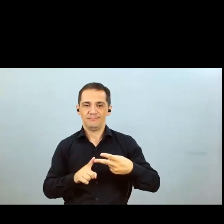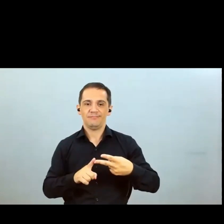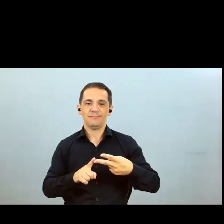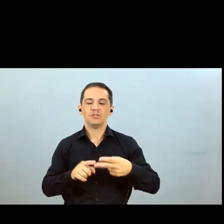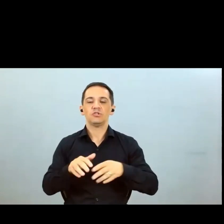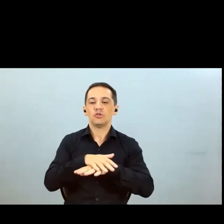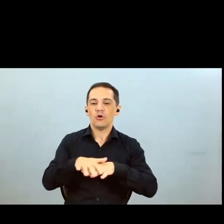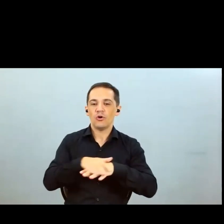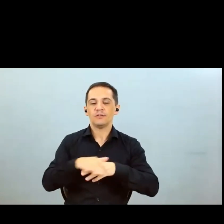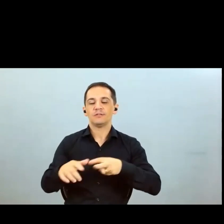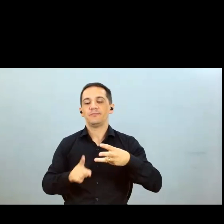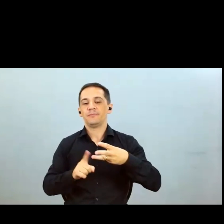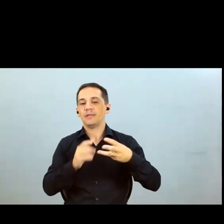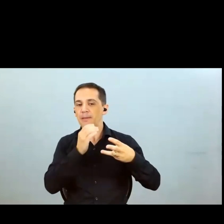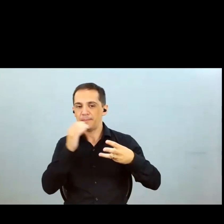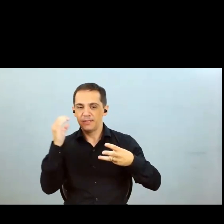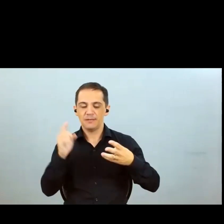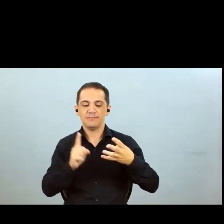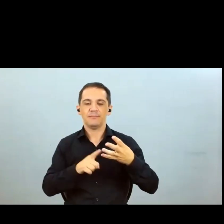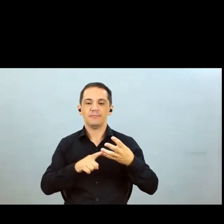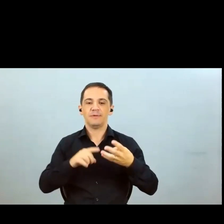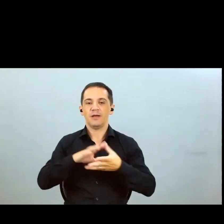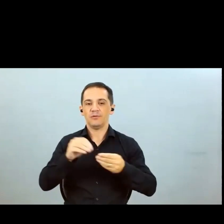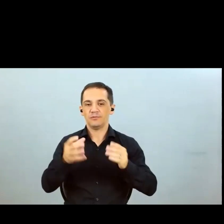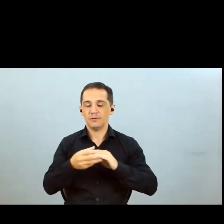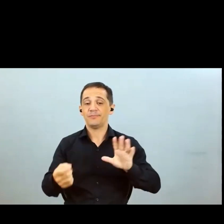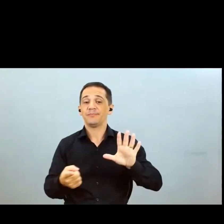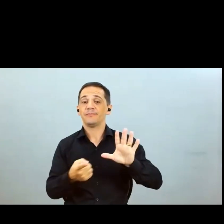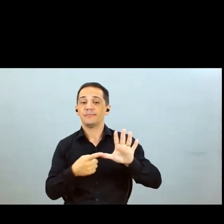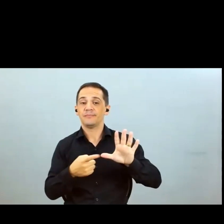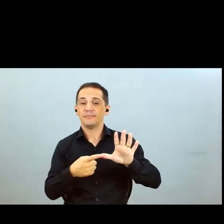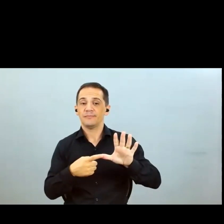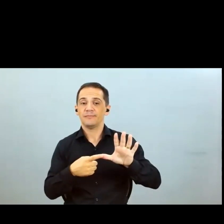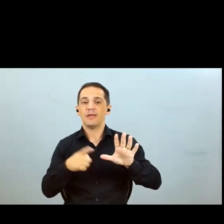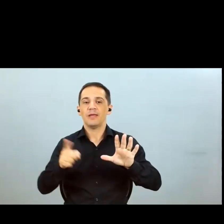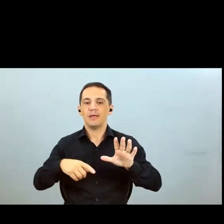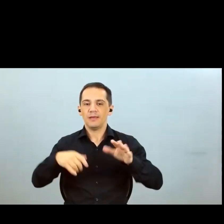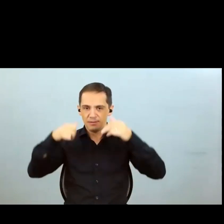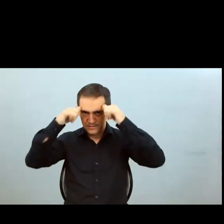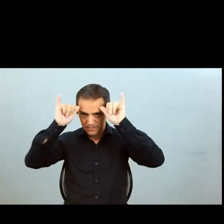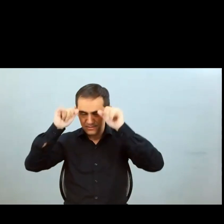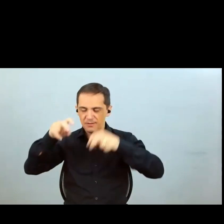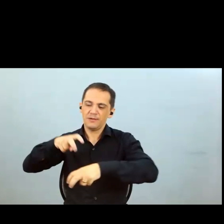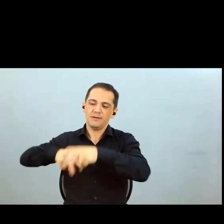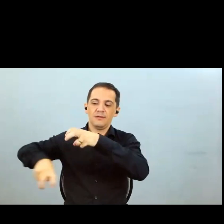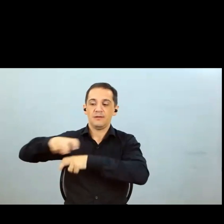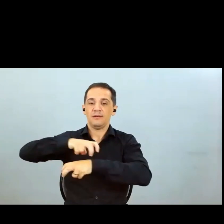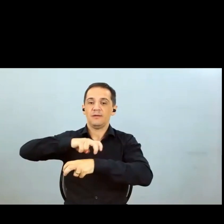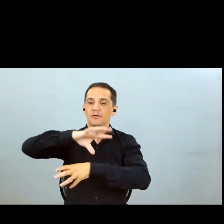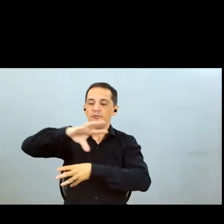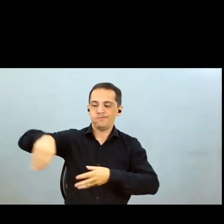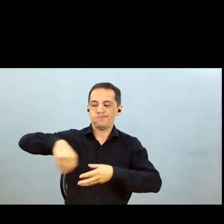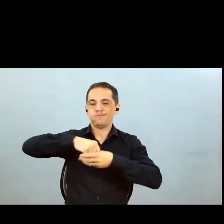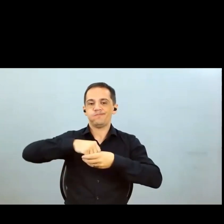semente e além do quinto nosso que é a integração lamura pecuária ele também vem para somar ela vem para agregar